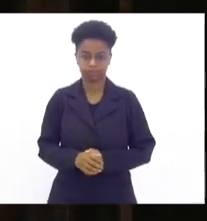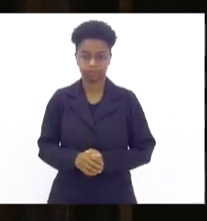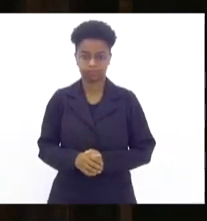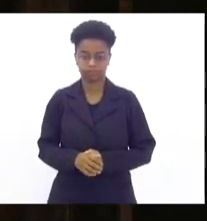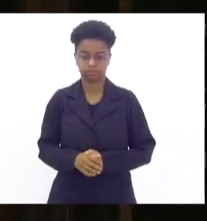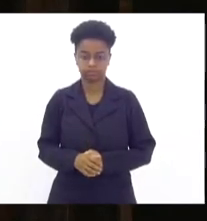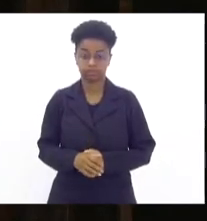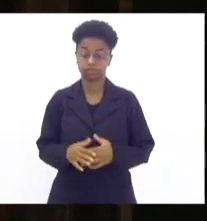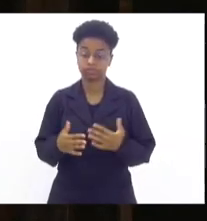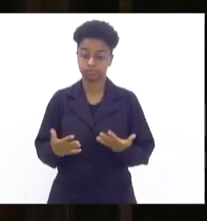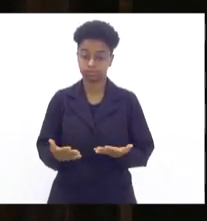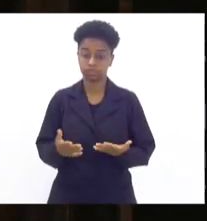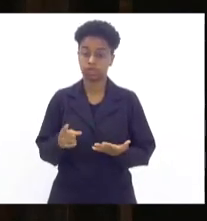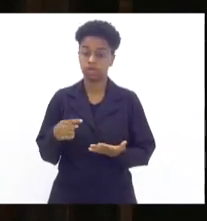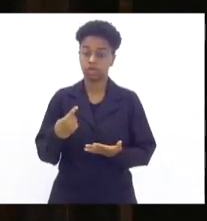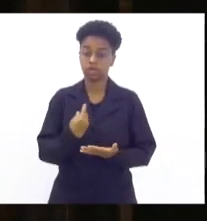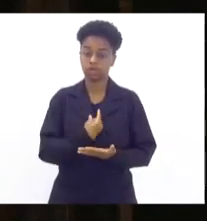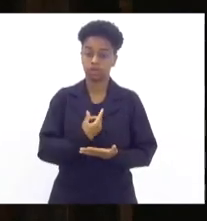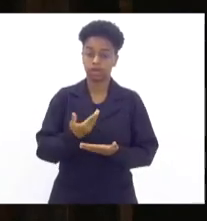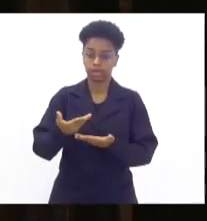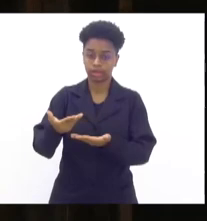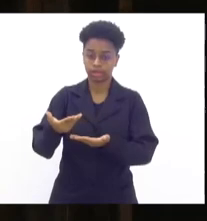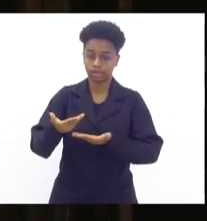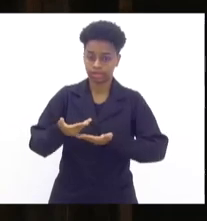desde que recebeu a incumbência